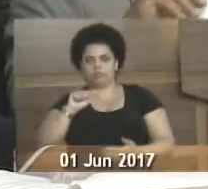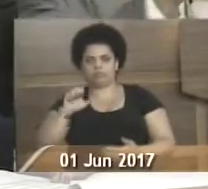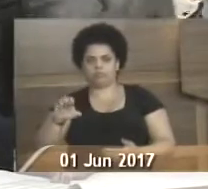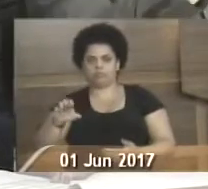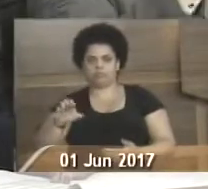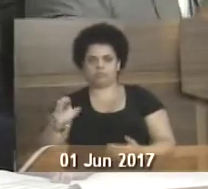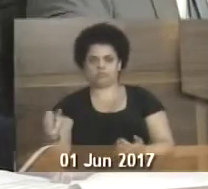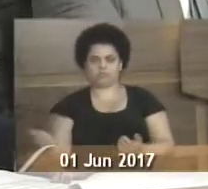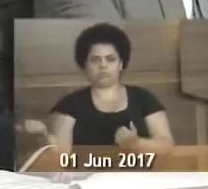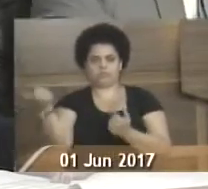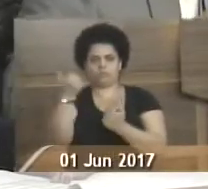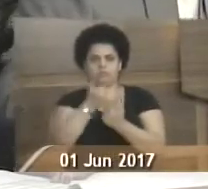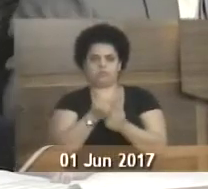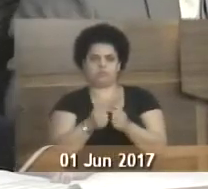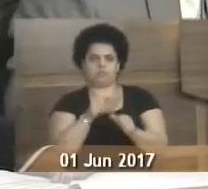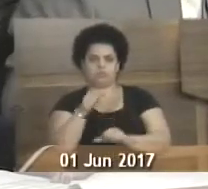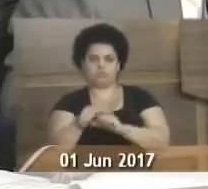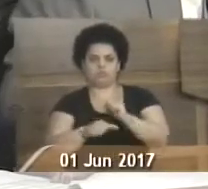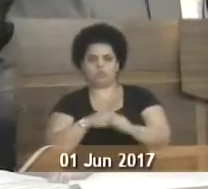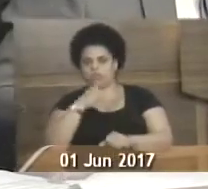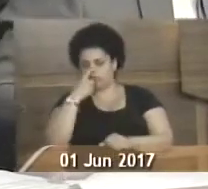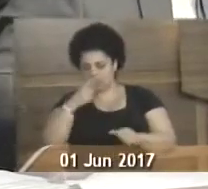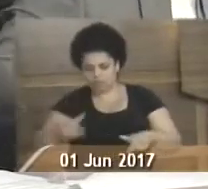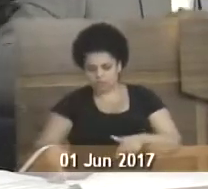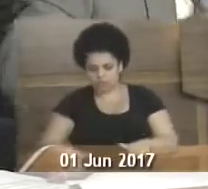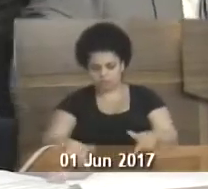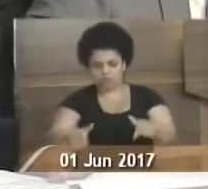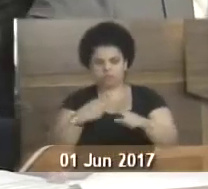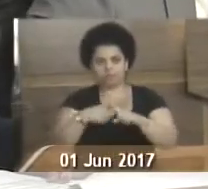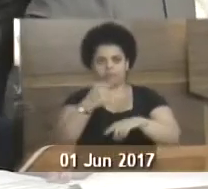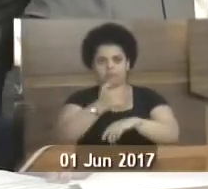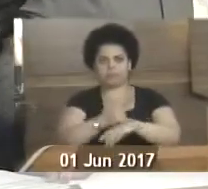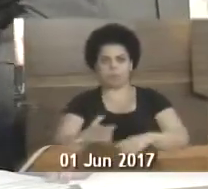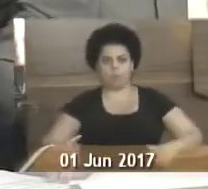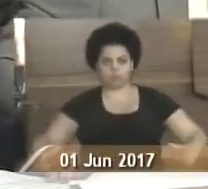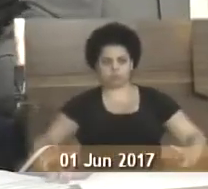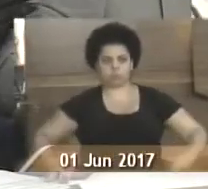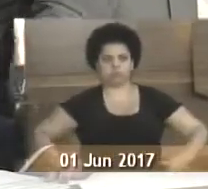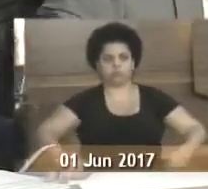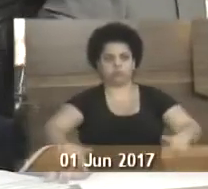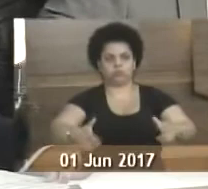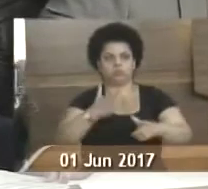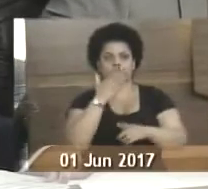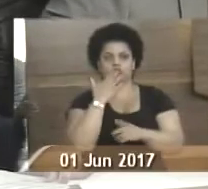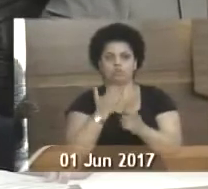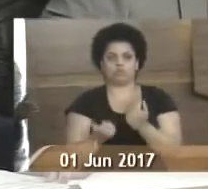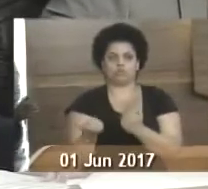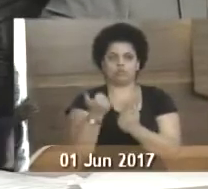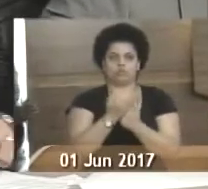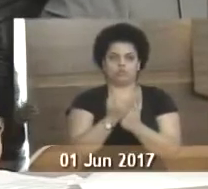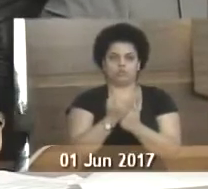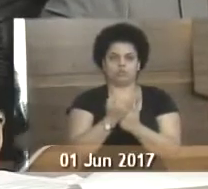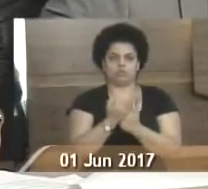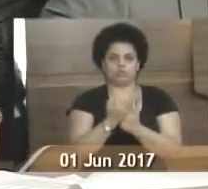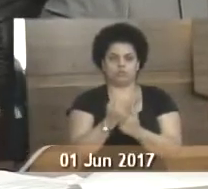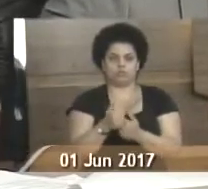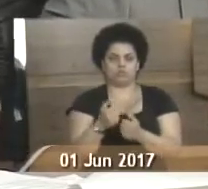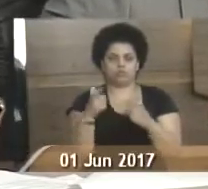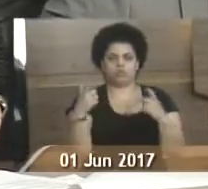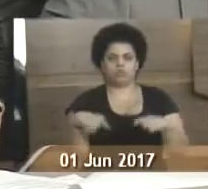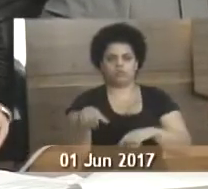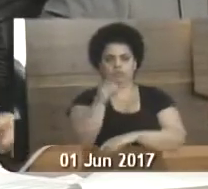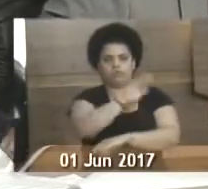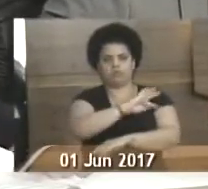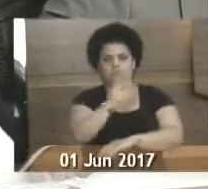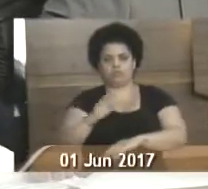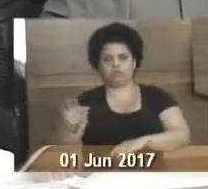esgoto a substituição dos tubos de rede de esgoto por manilhas em toda a extensão da Rua Nilo Miguel dos Anjos, no bairro Frade.